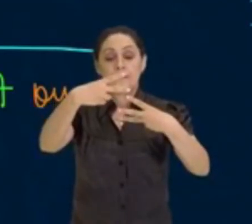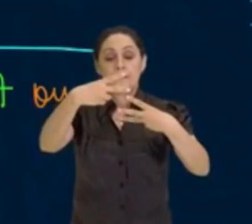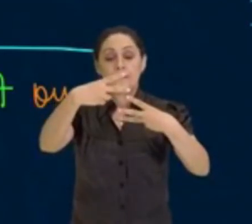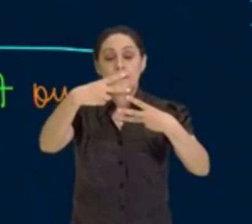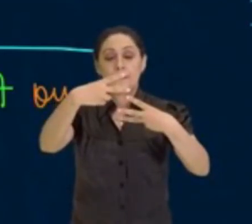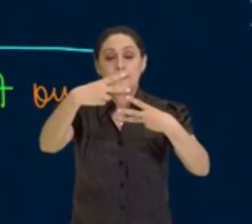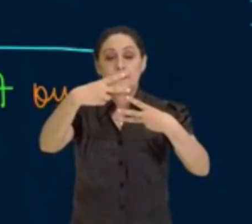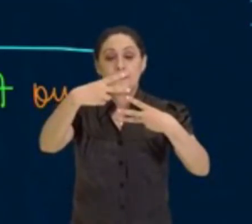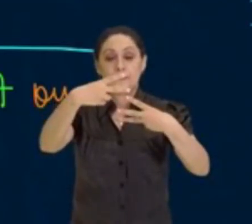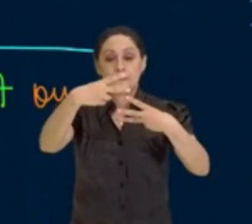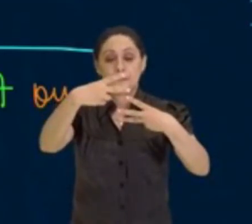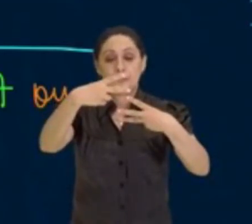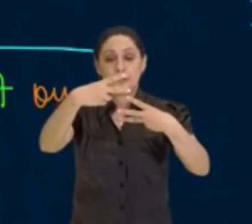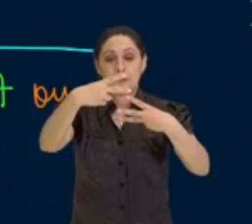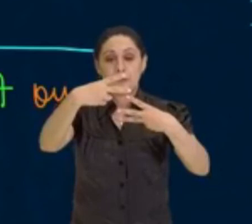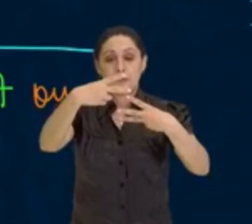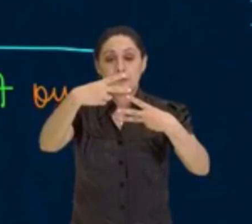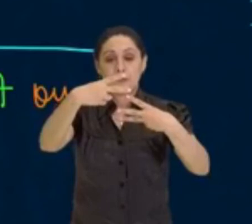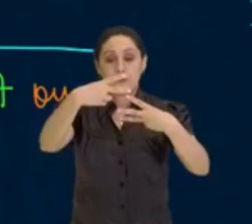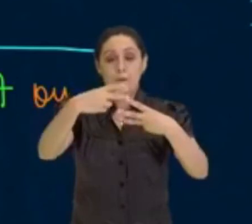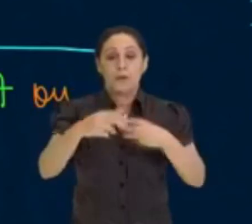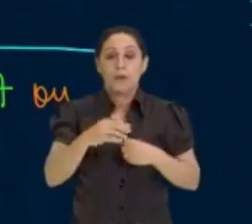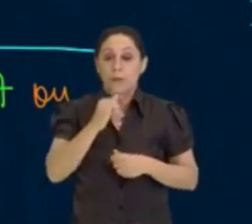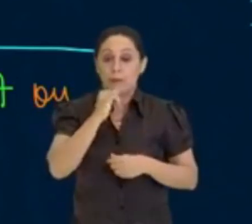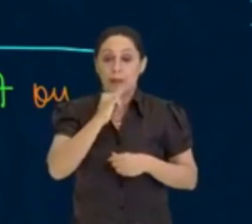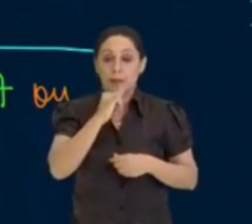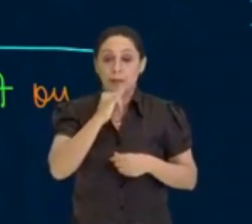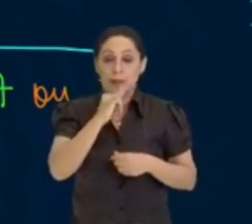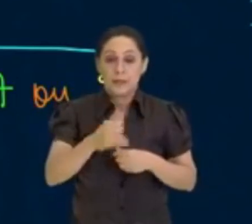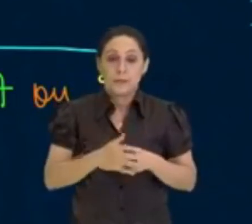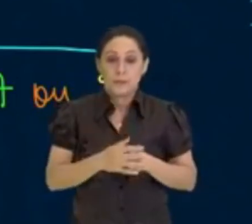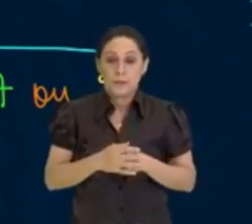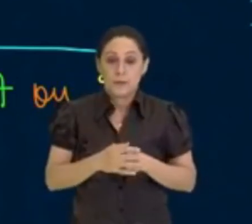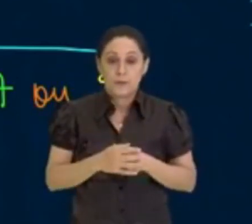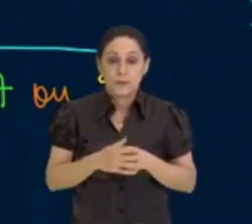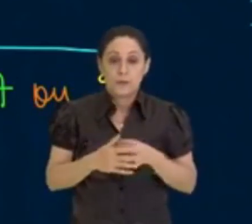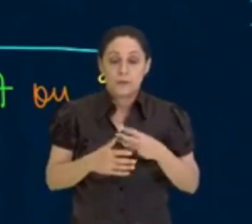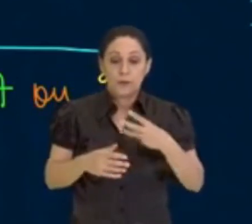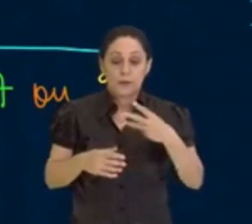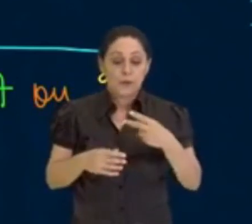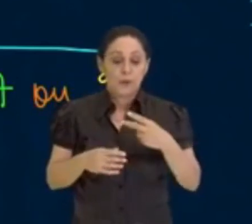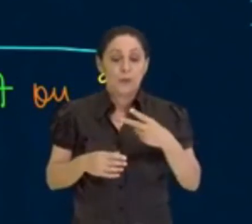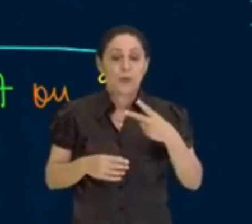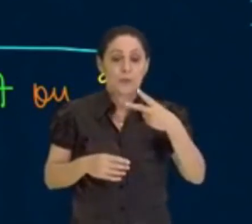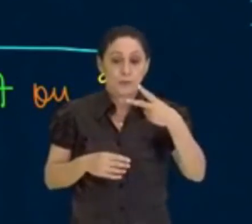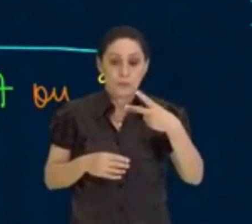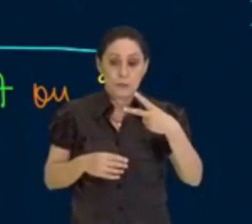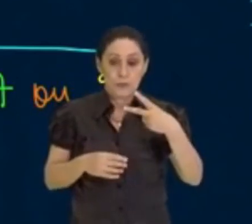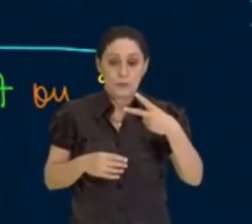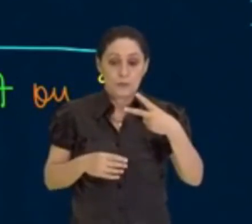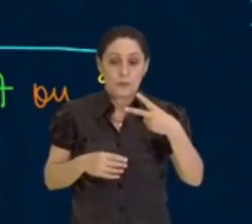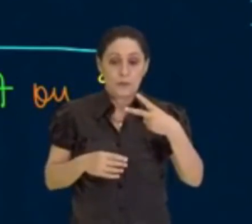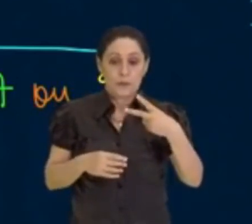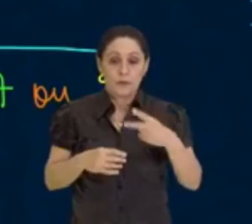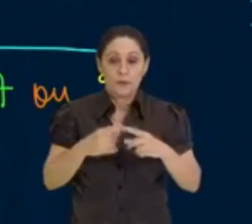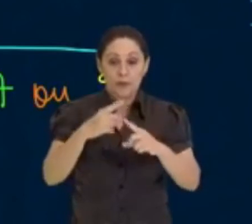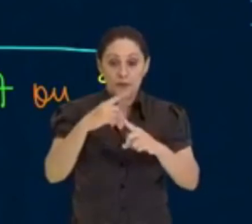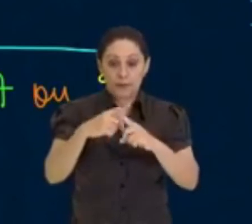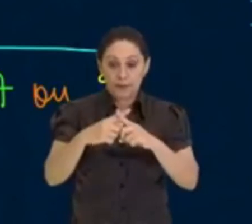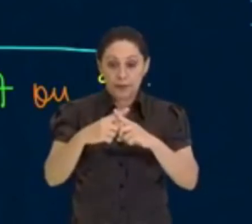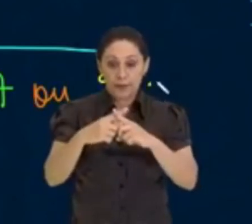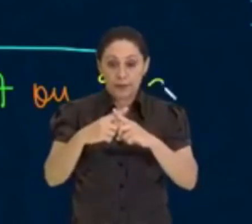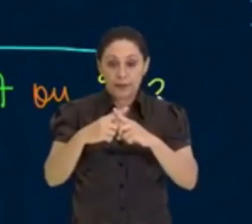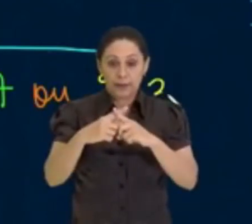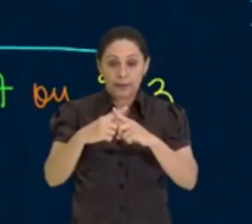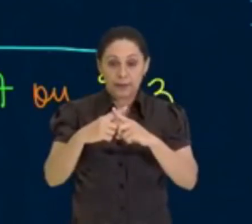então, professor? Vai ficar assim, ó, o 2 que está em cima, 2, vezes a potência,